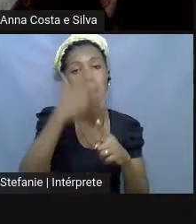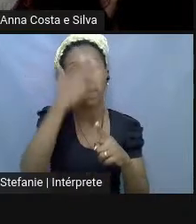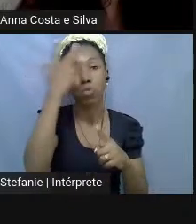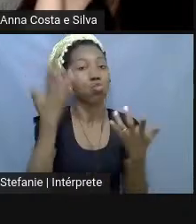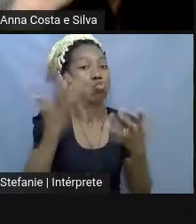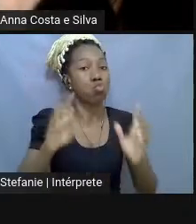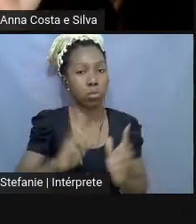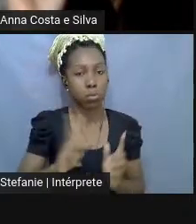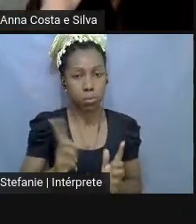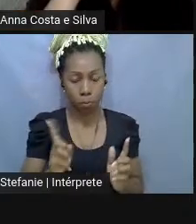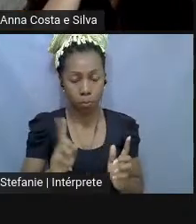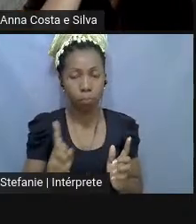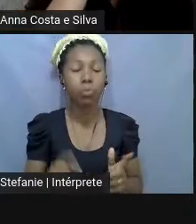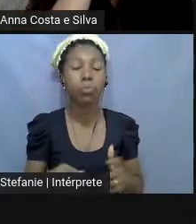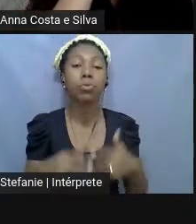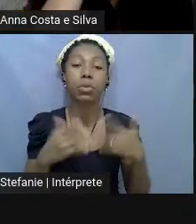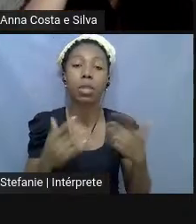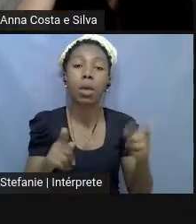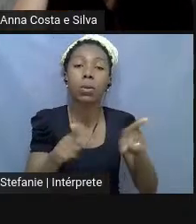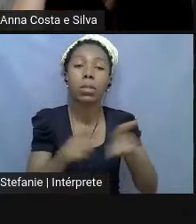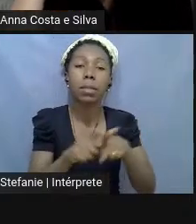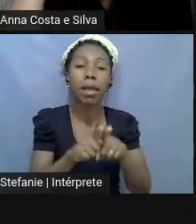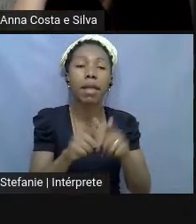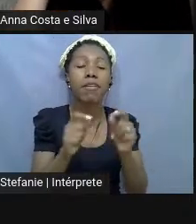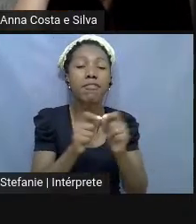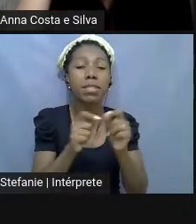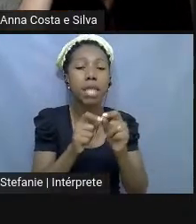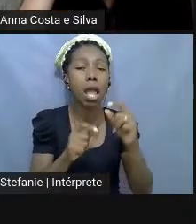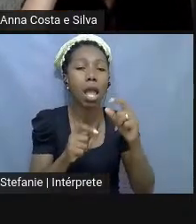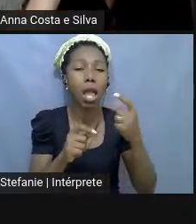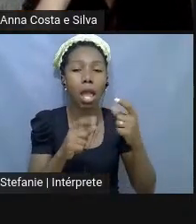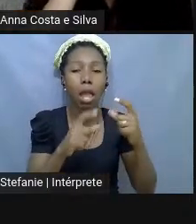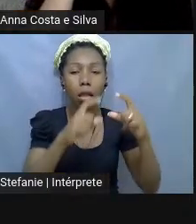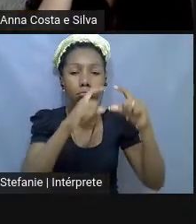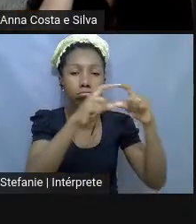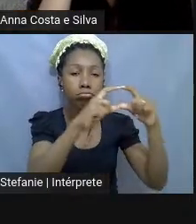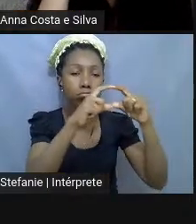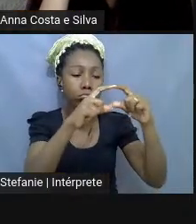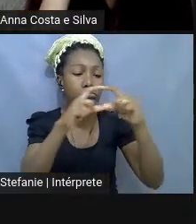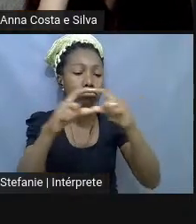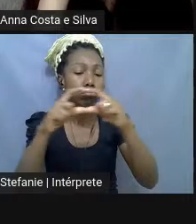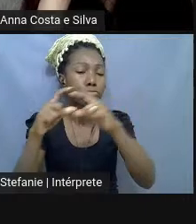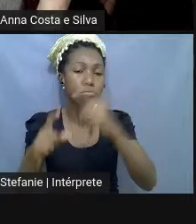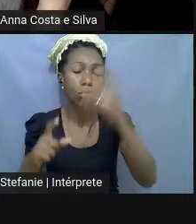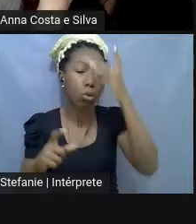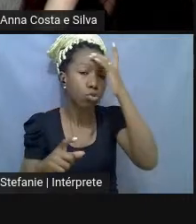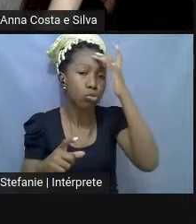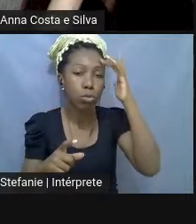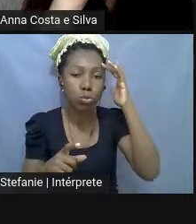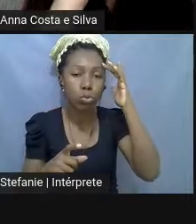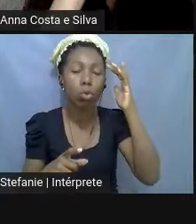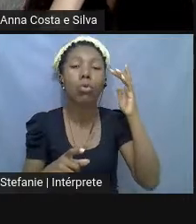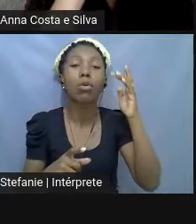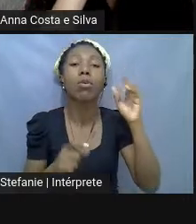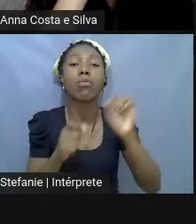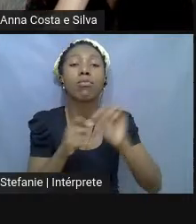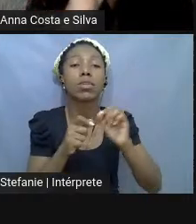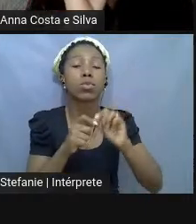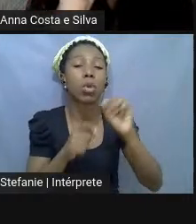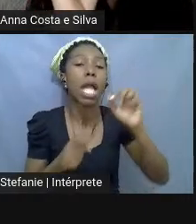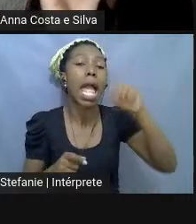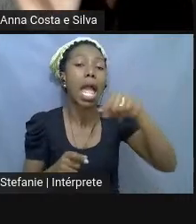monóculos. Era uma instalação com uns pequenos monóculos em que as pessoas colocavam... Em que eu colocava